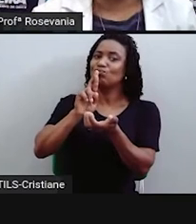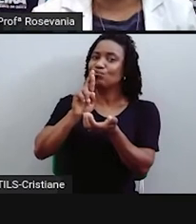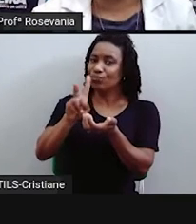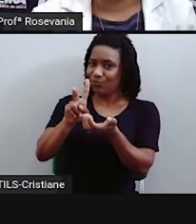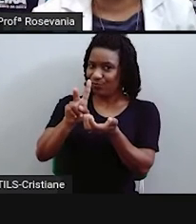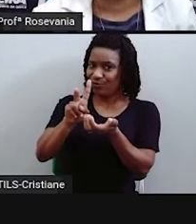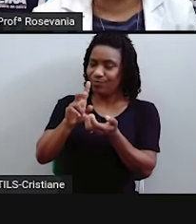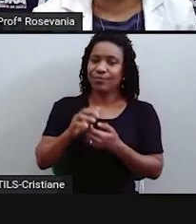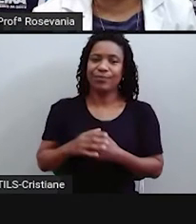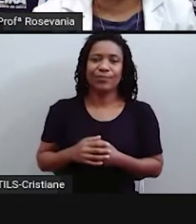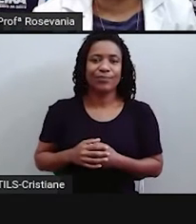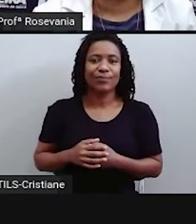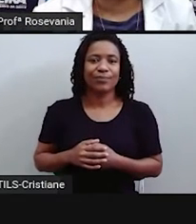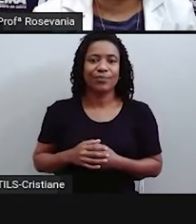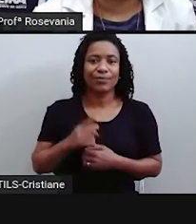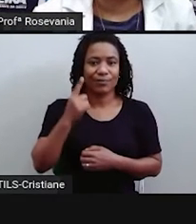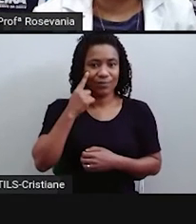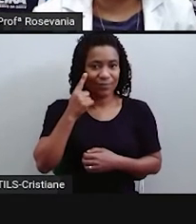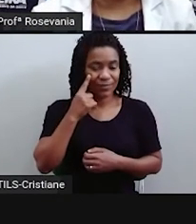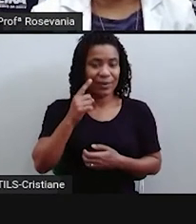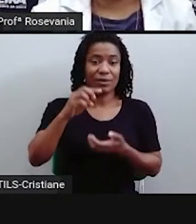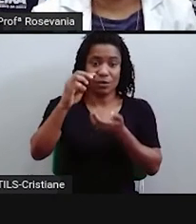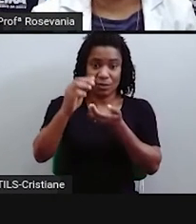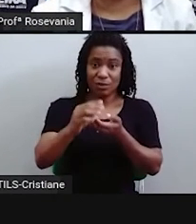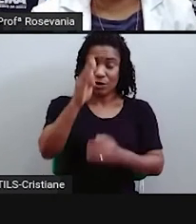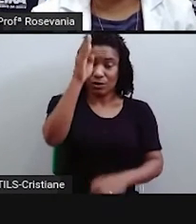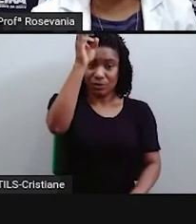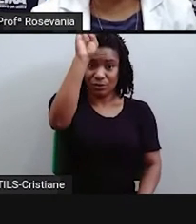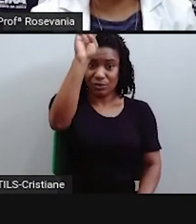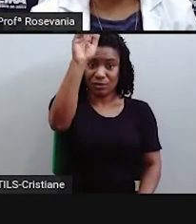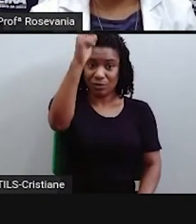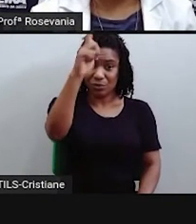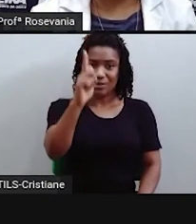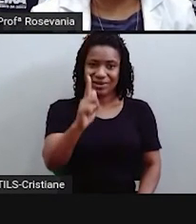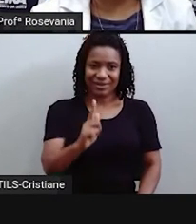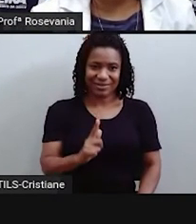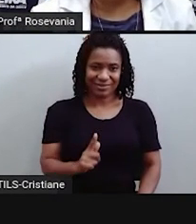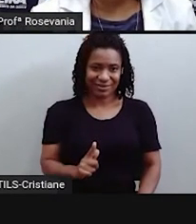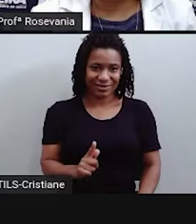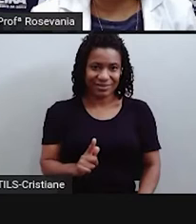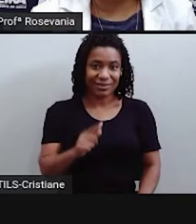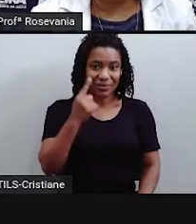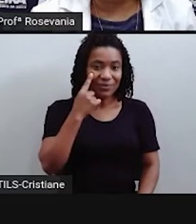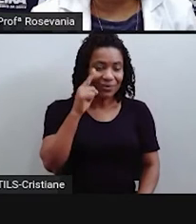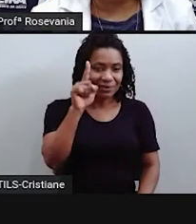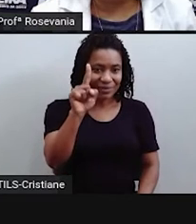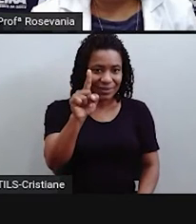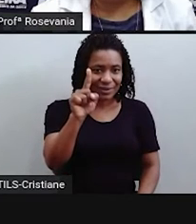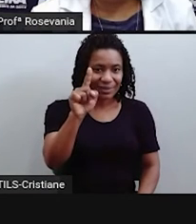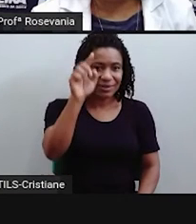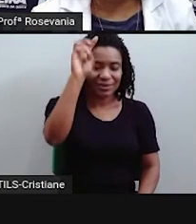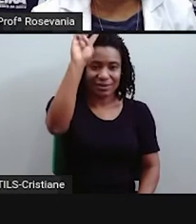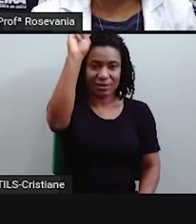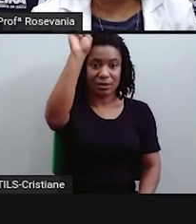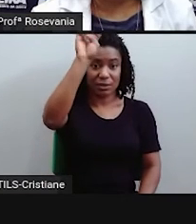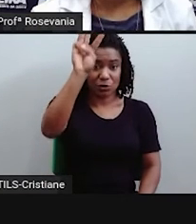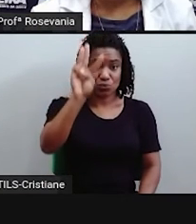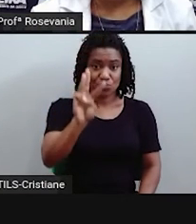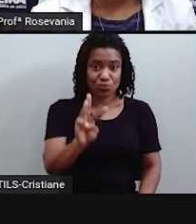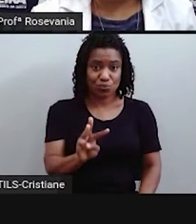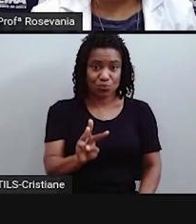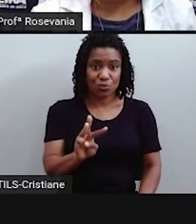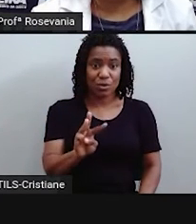Por exemplo, a gente tem aqui o meridiano principal, o de Greenwich. Ele vai aqui deste ponto a este.